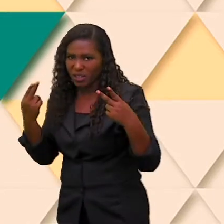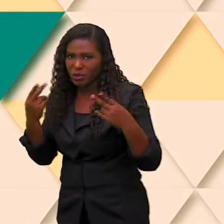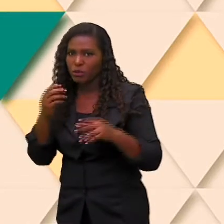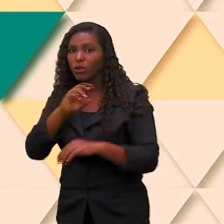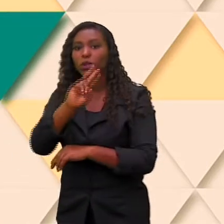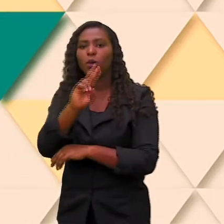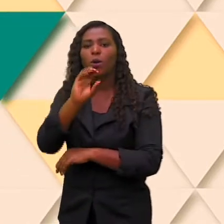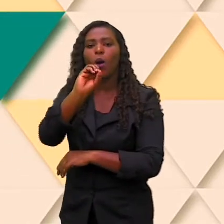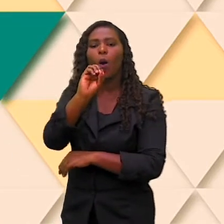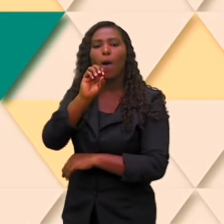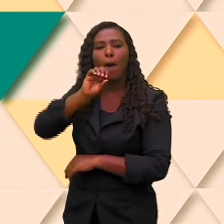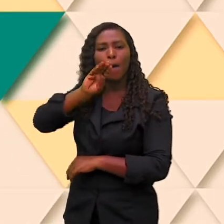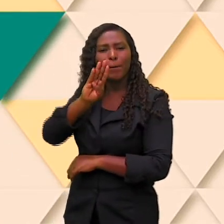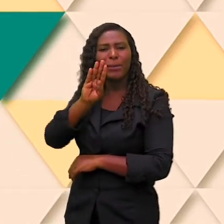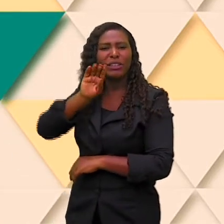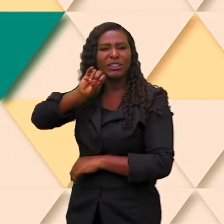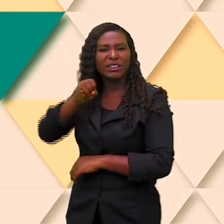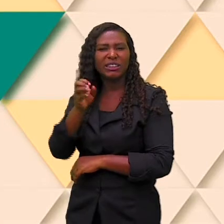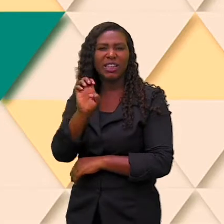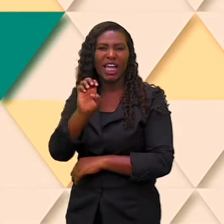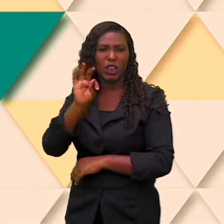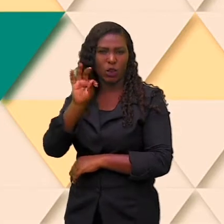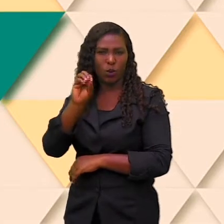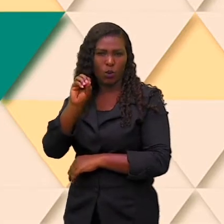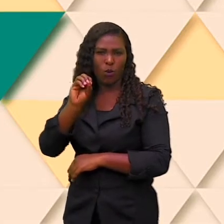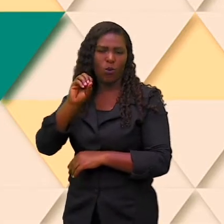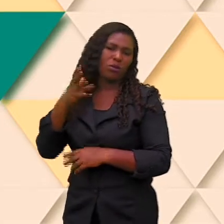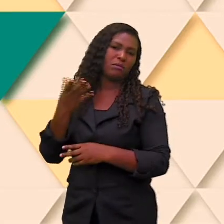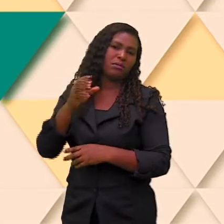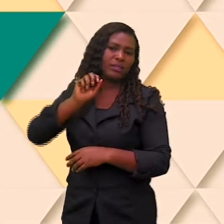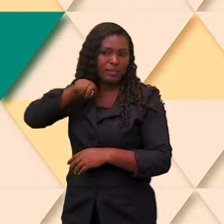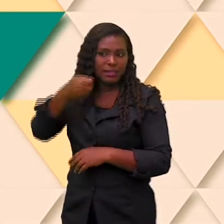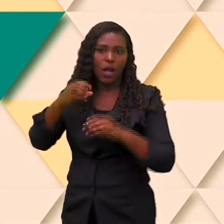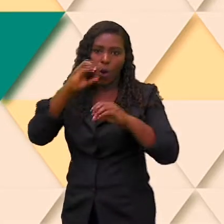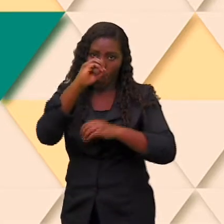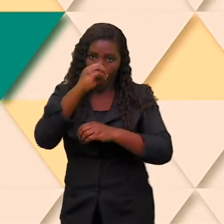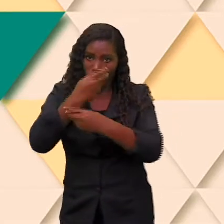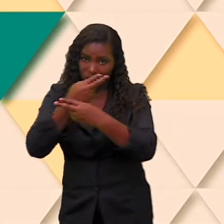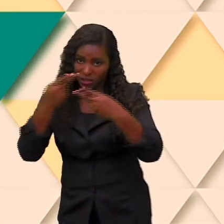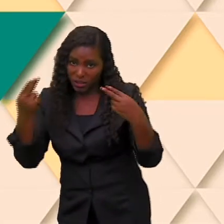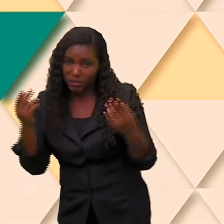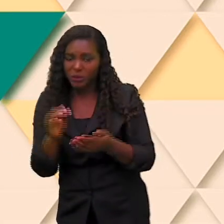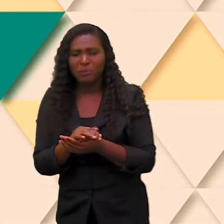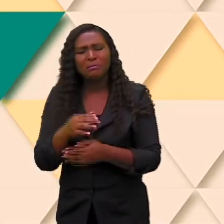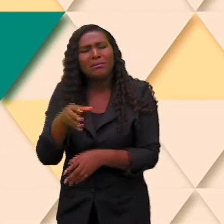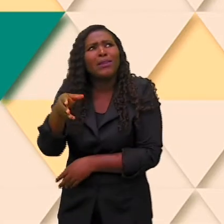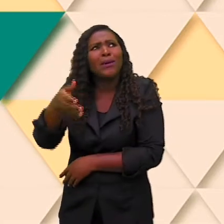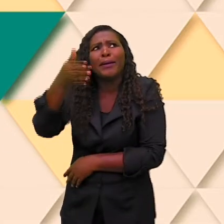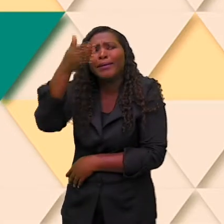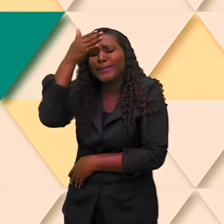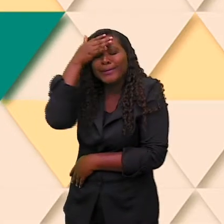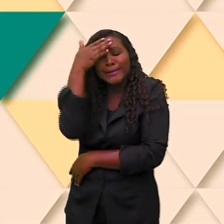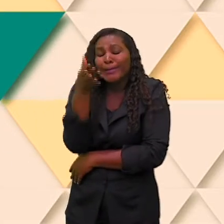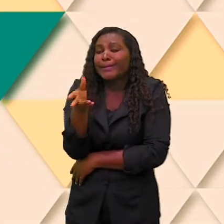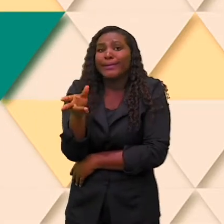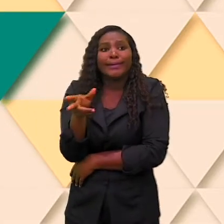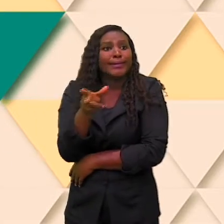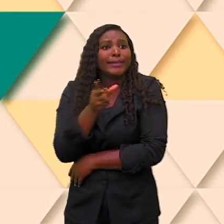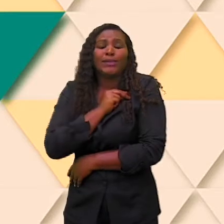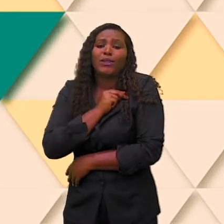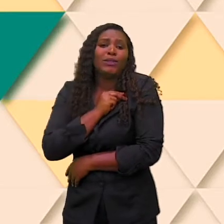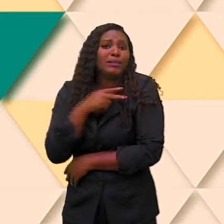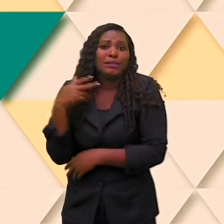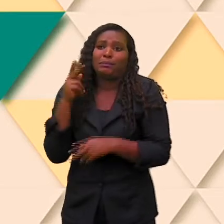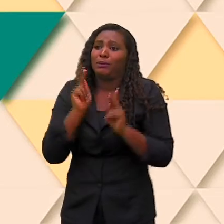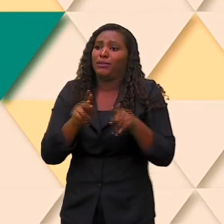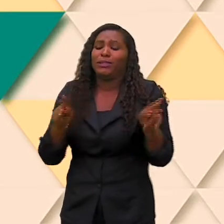sujeito. Senhor amado professora, que trem difícil. Calma, gente. Não se desesperem,